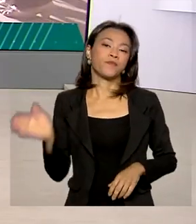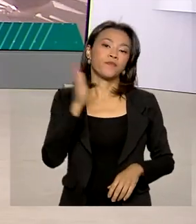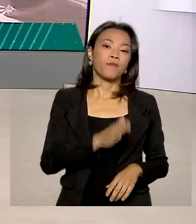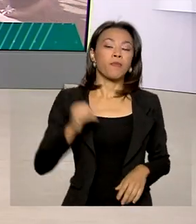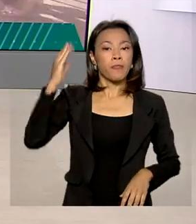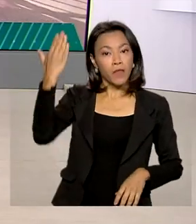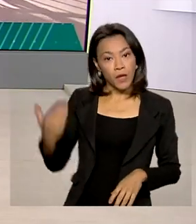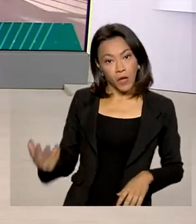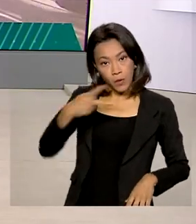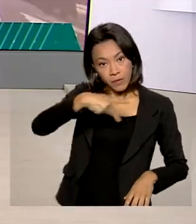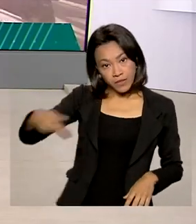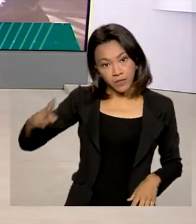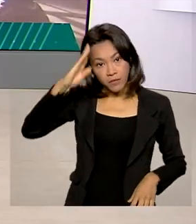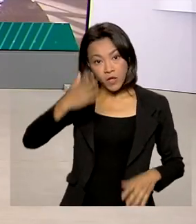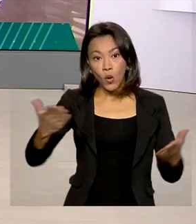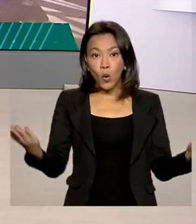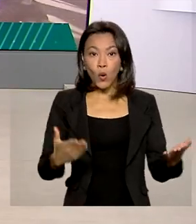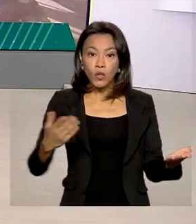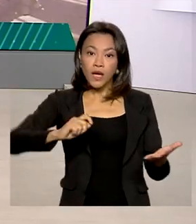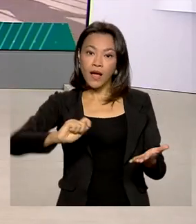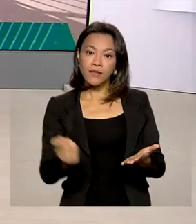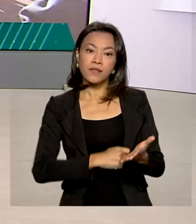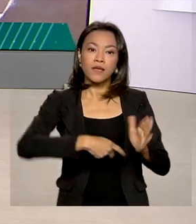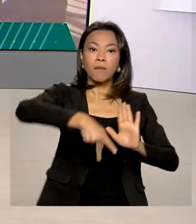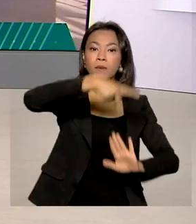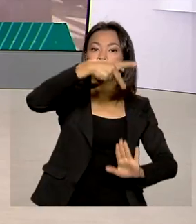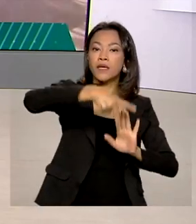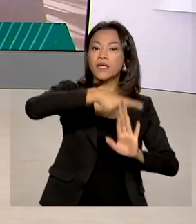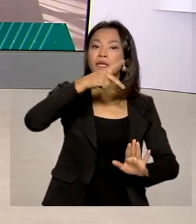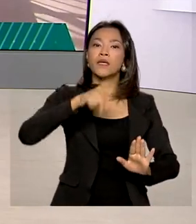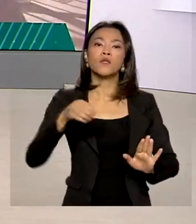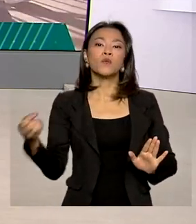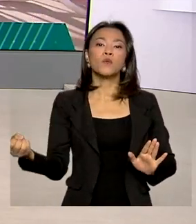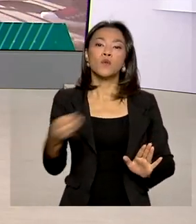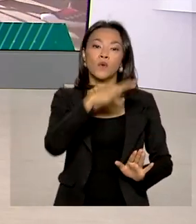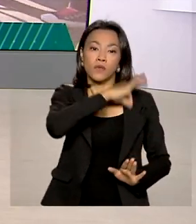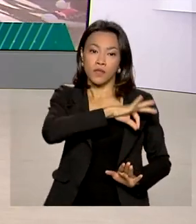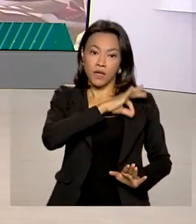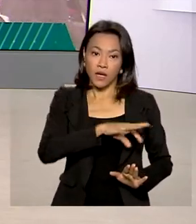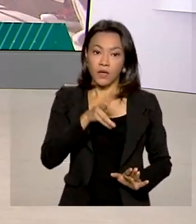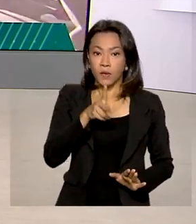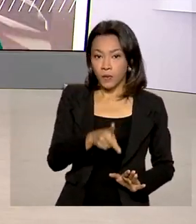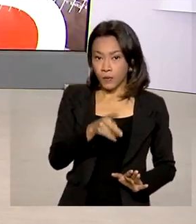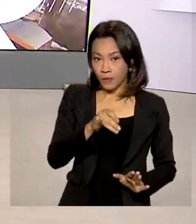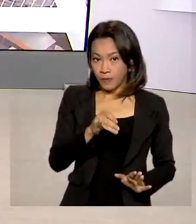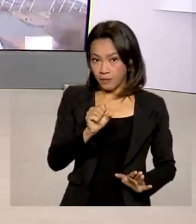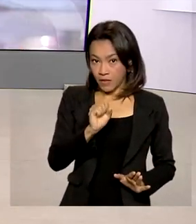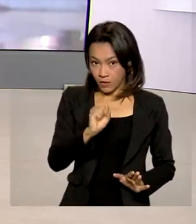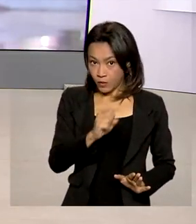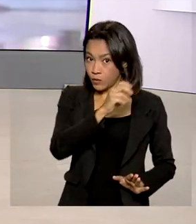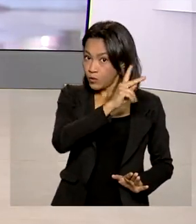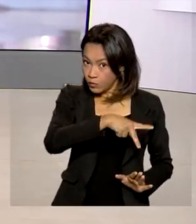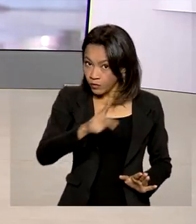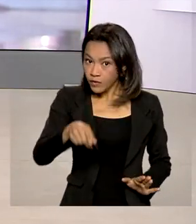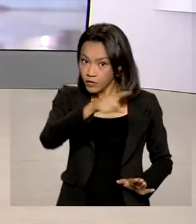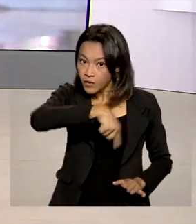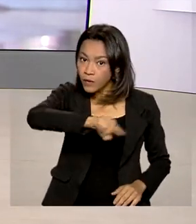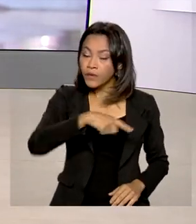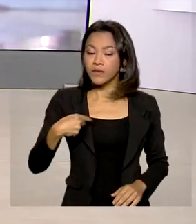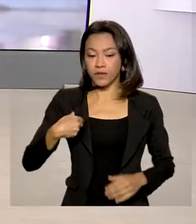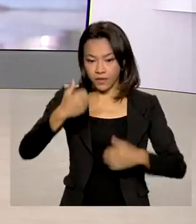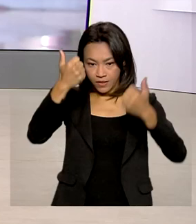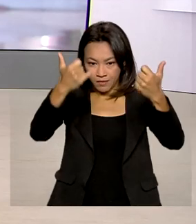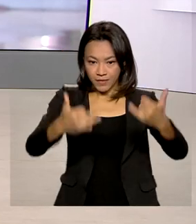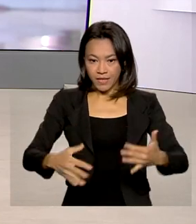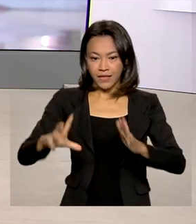Bolsonaro assina hoje a portaria do novo piso salarial dos professores da educação básica. Vamos ao Palácio do Planalto, Márcia Fernandes traz os